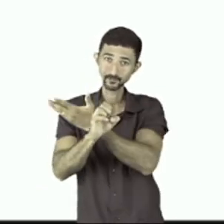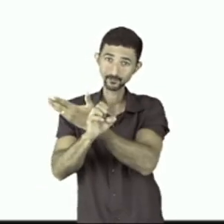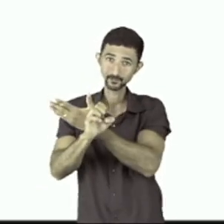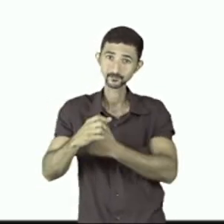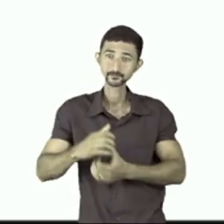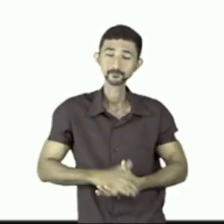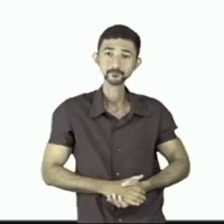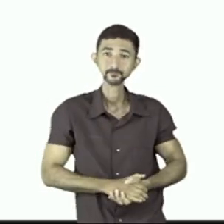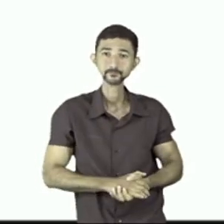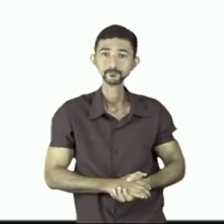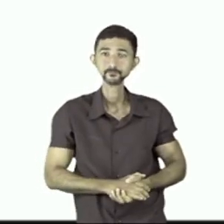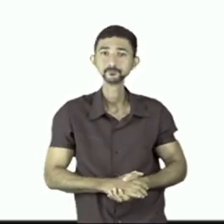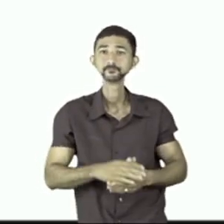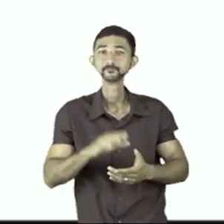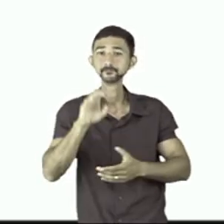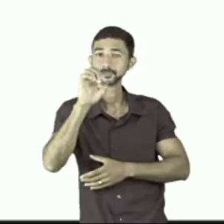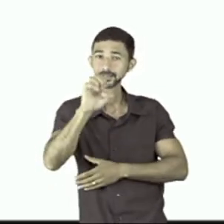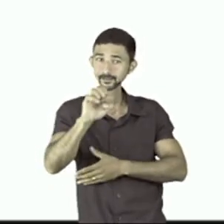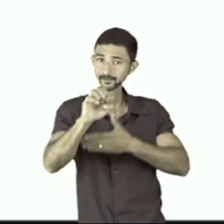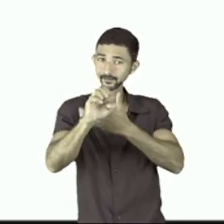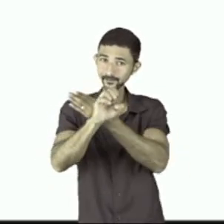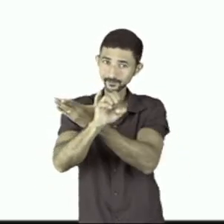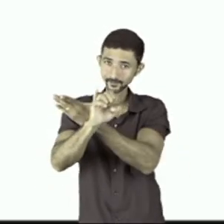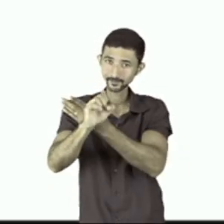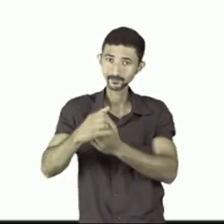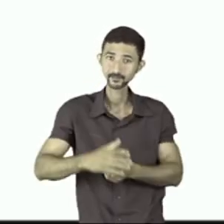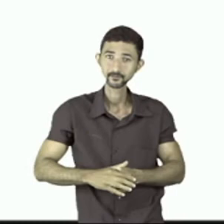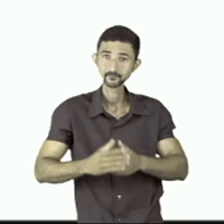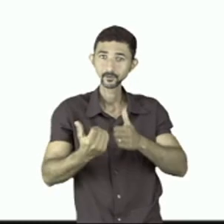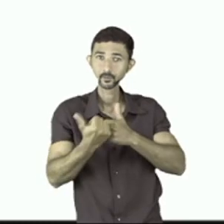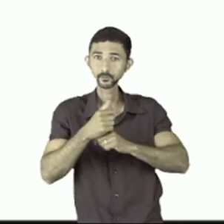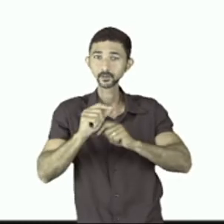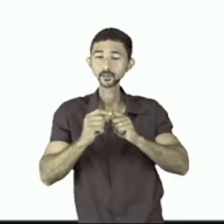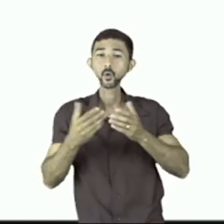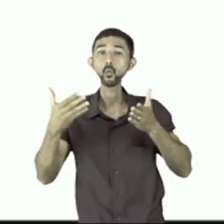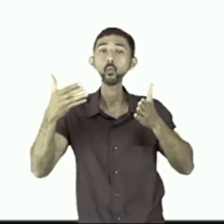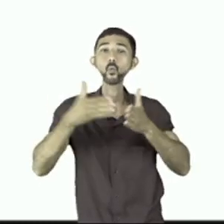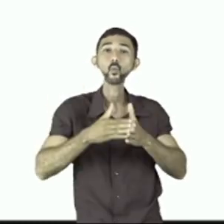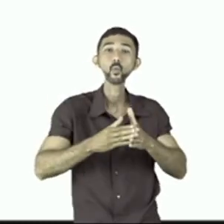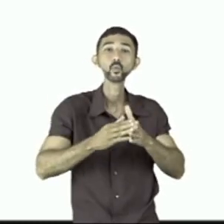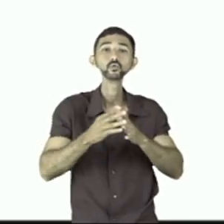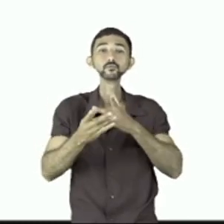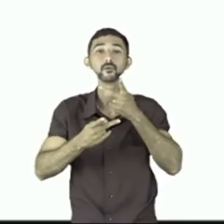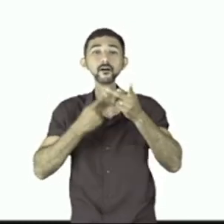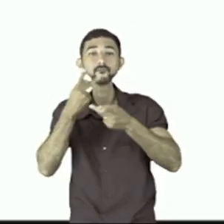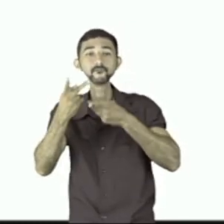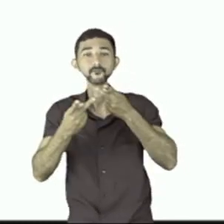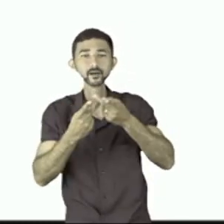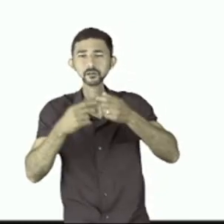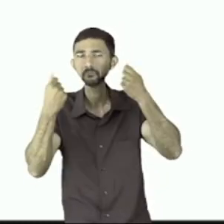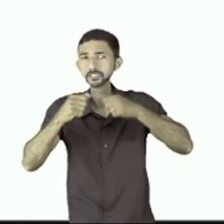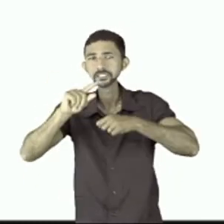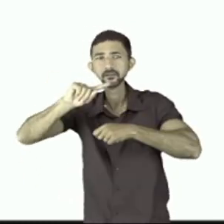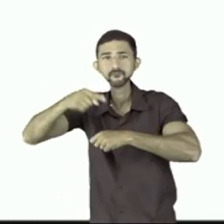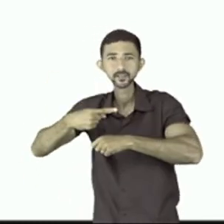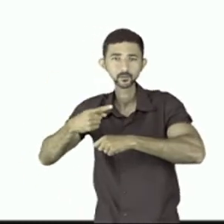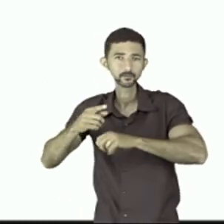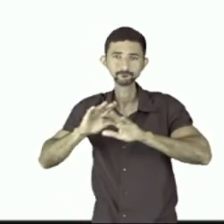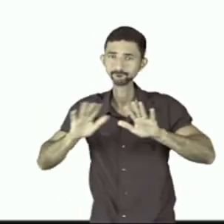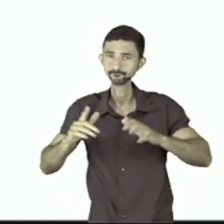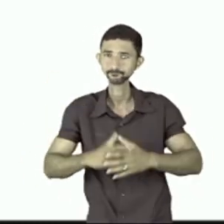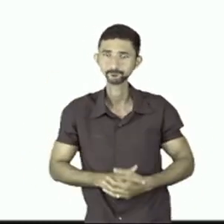para você e esse E vai apresentar o último elogio não precisa mais de vírgula